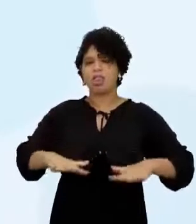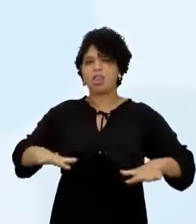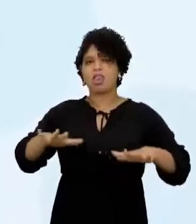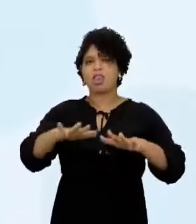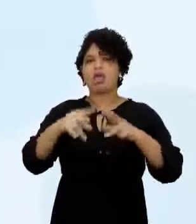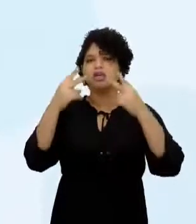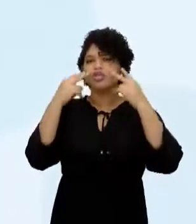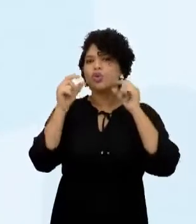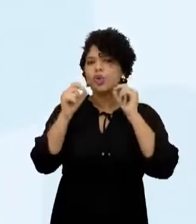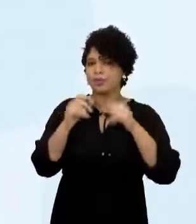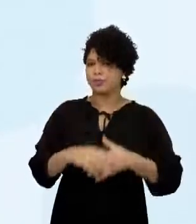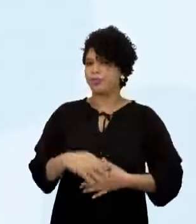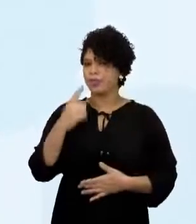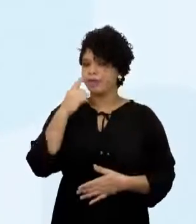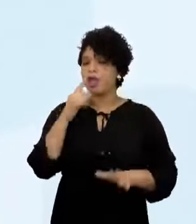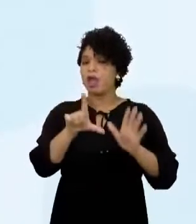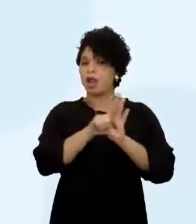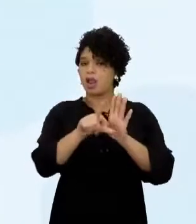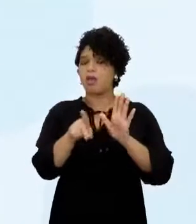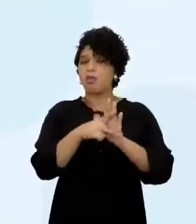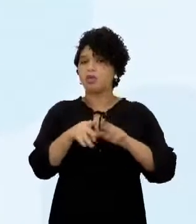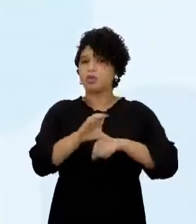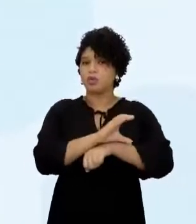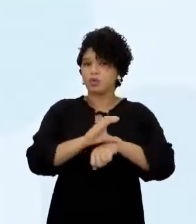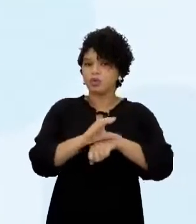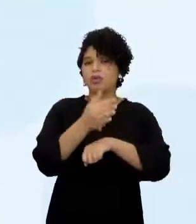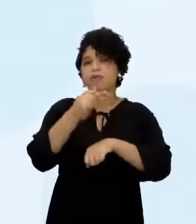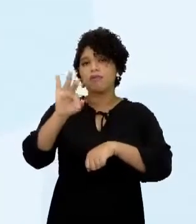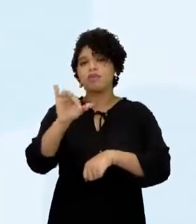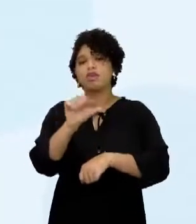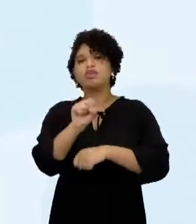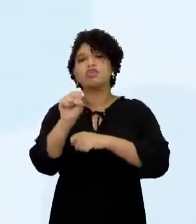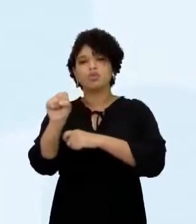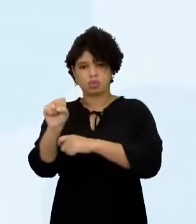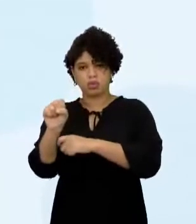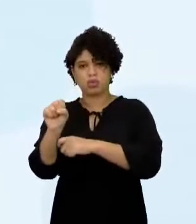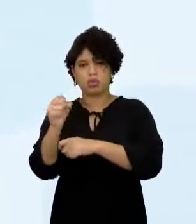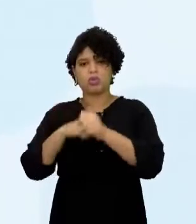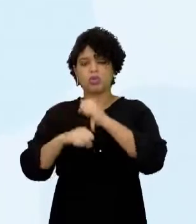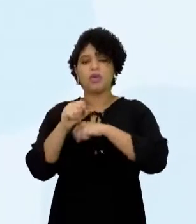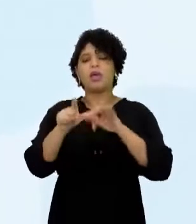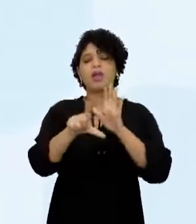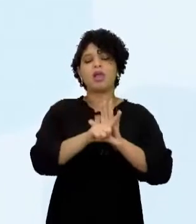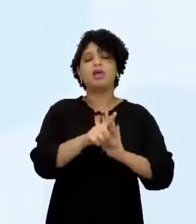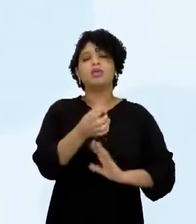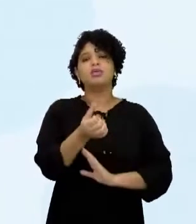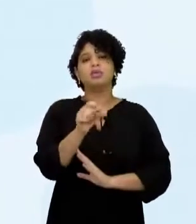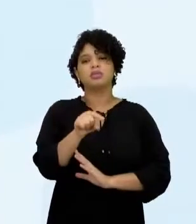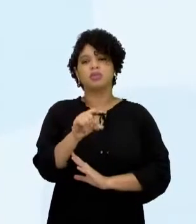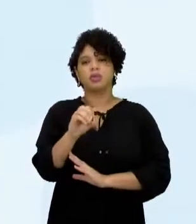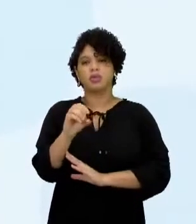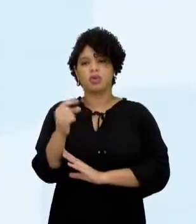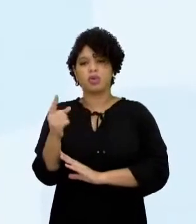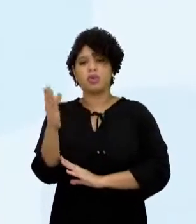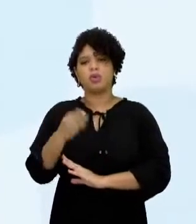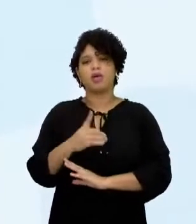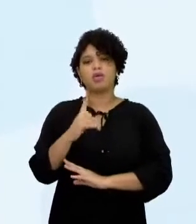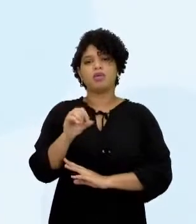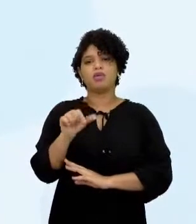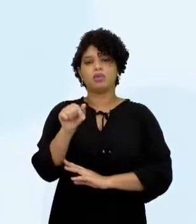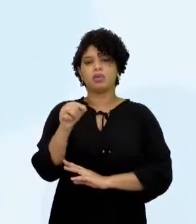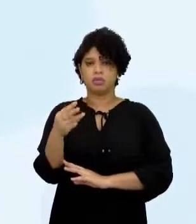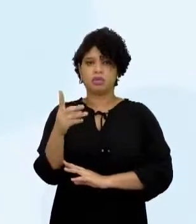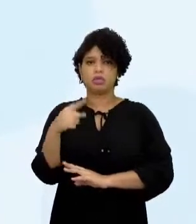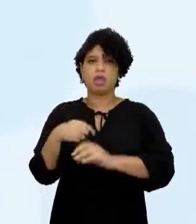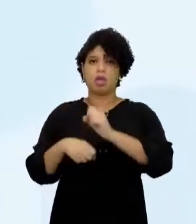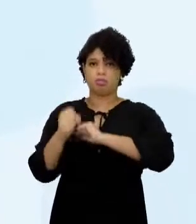termos da legislação vigente Da Constituição Federal de 1988 Lei 6001 Barra 1973 Que foi